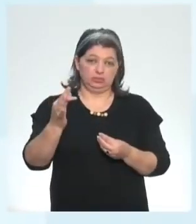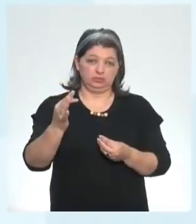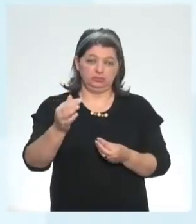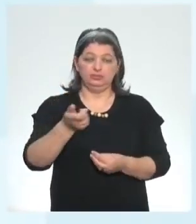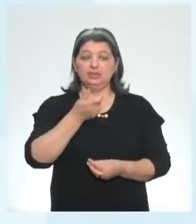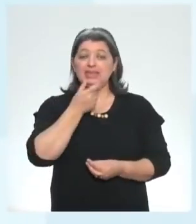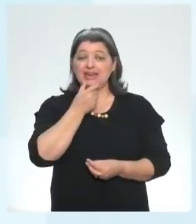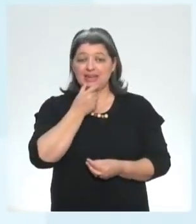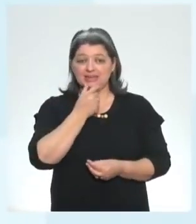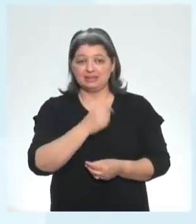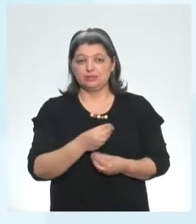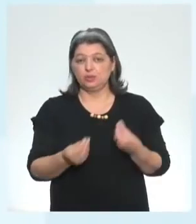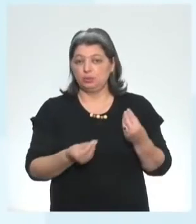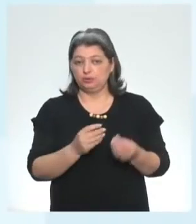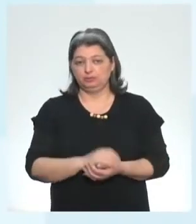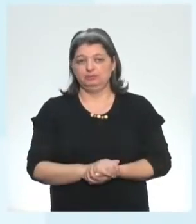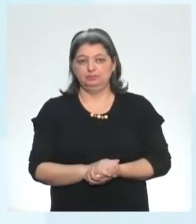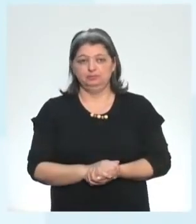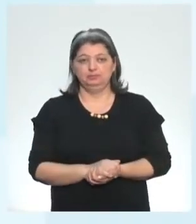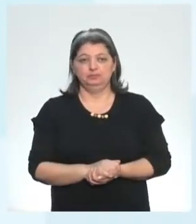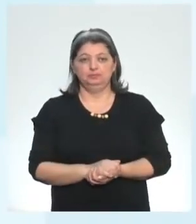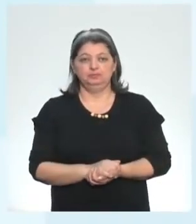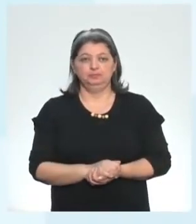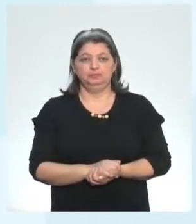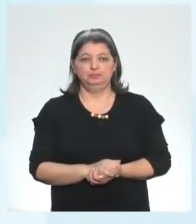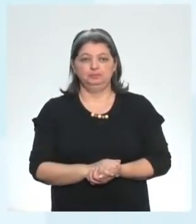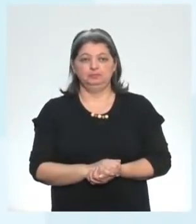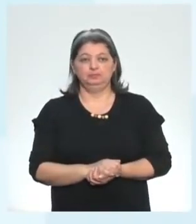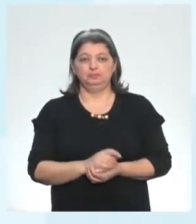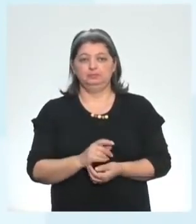inglês é com o going to